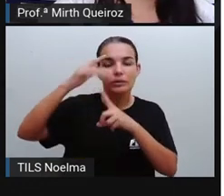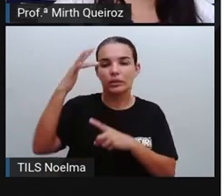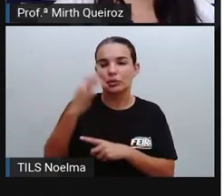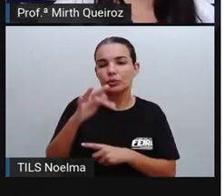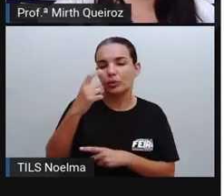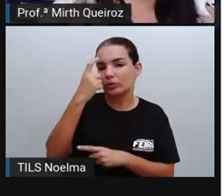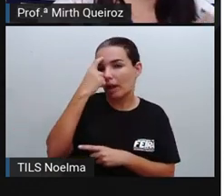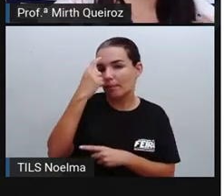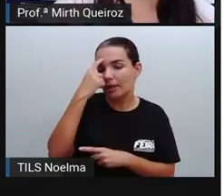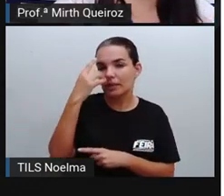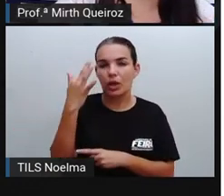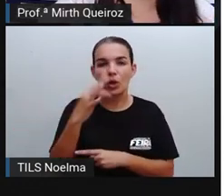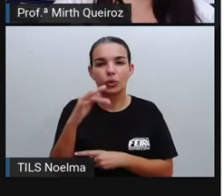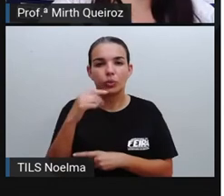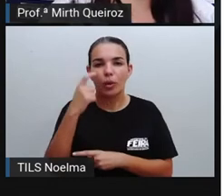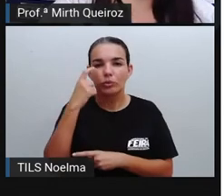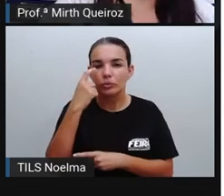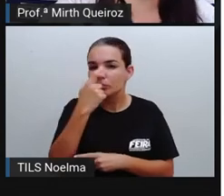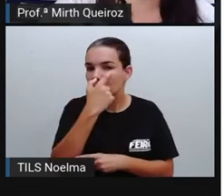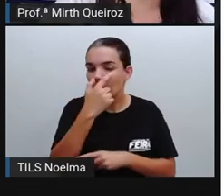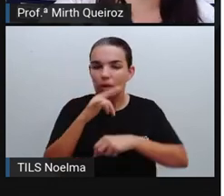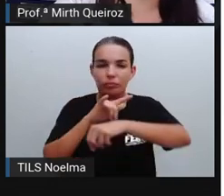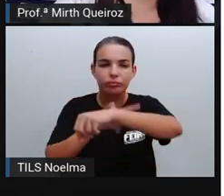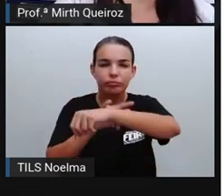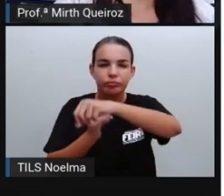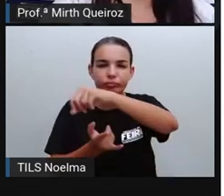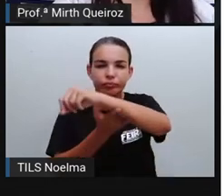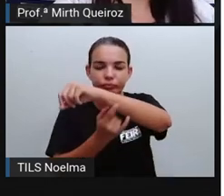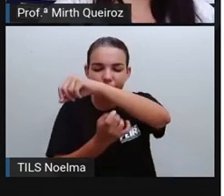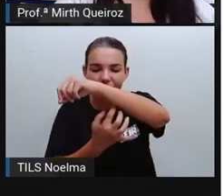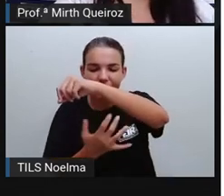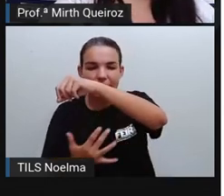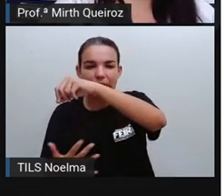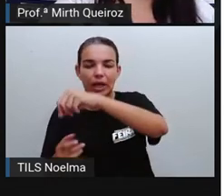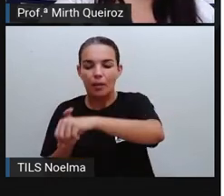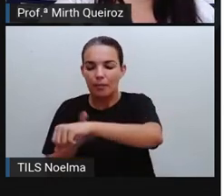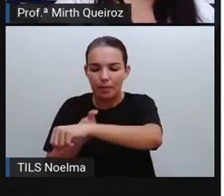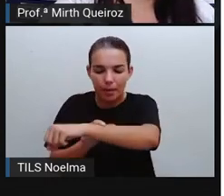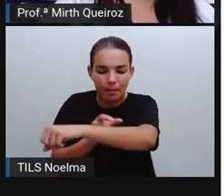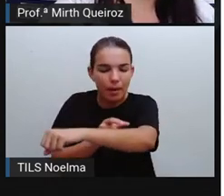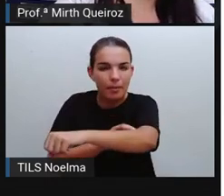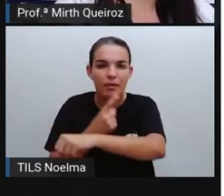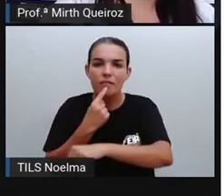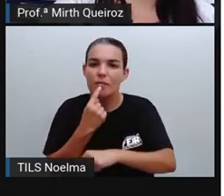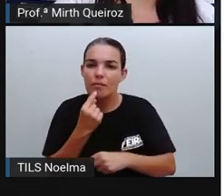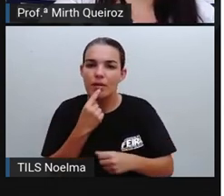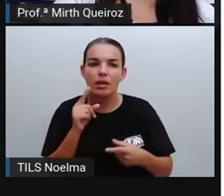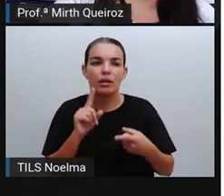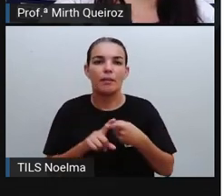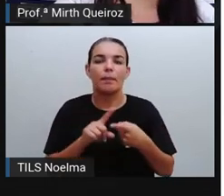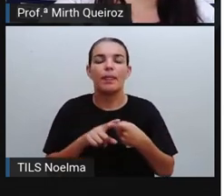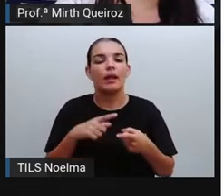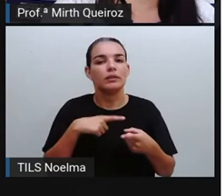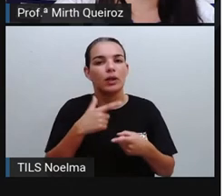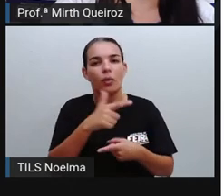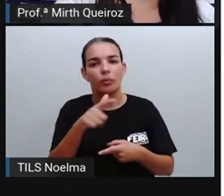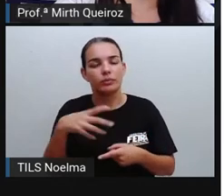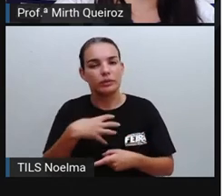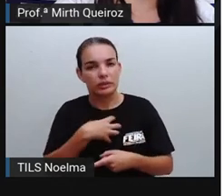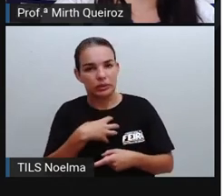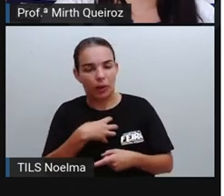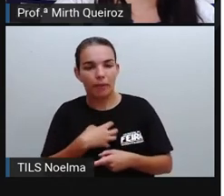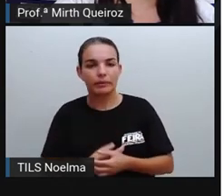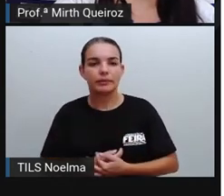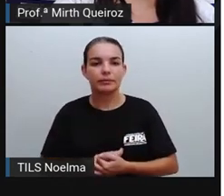Dor também atrás dos olhos, diarreia, dores musculares, manchas vermelhas pelo corpo, dentre outros sintomas